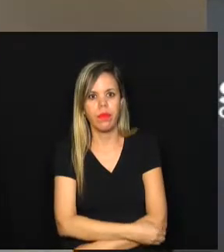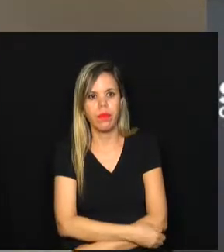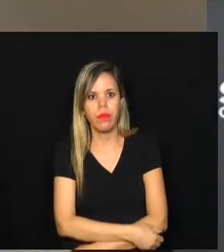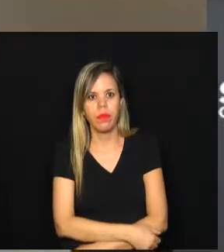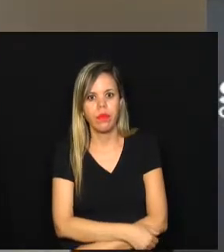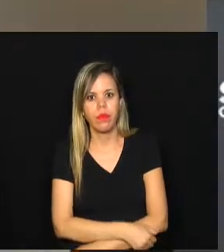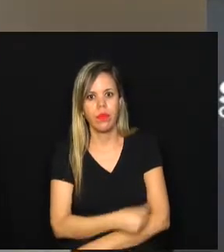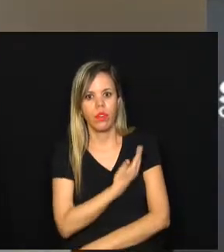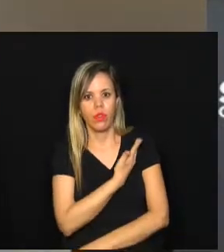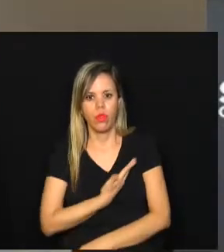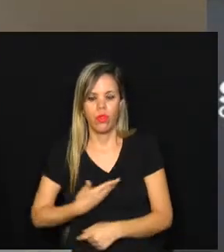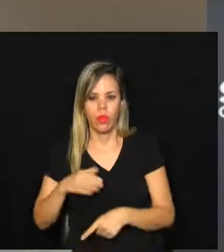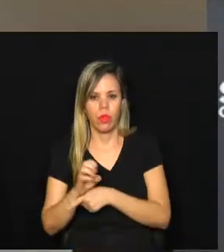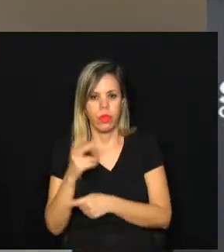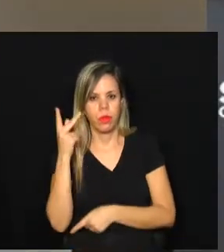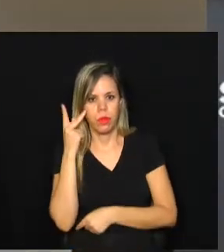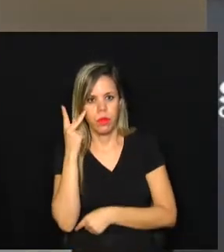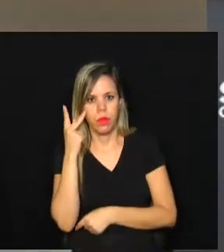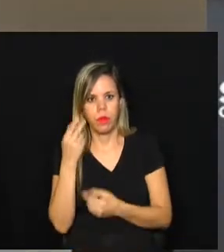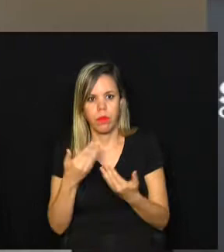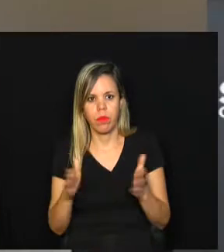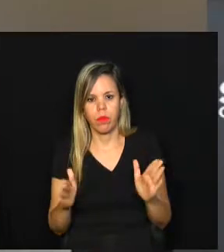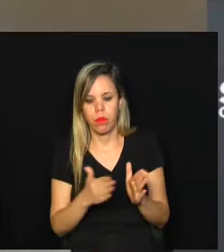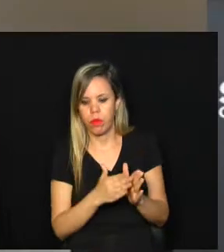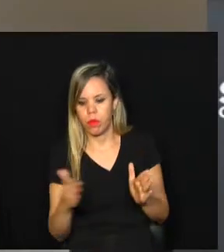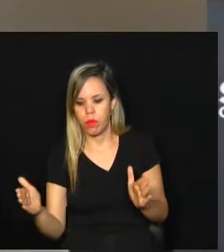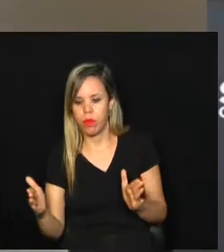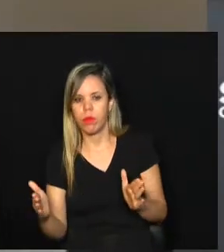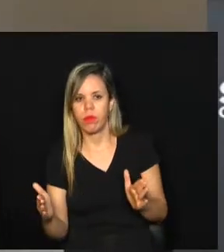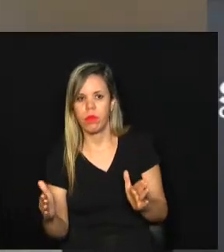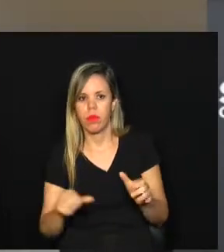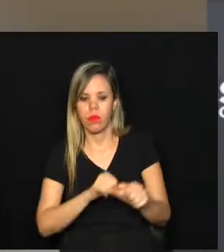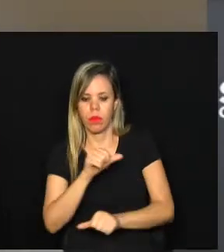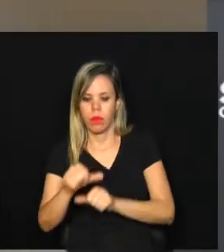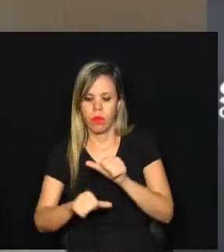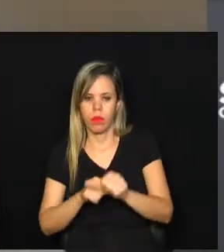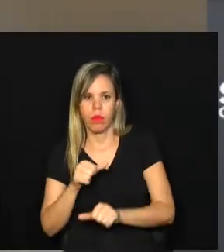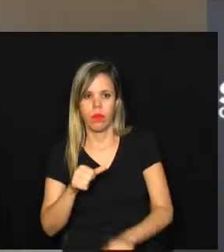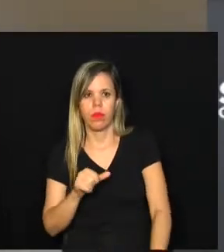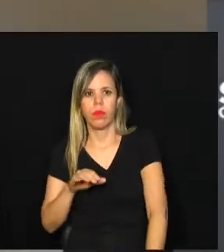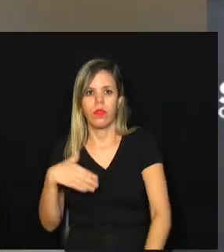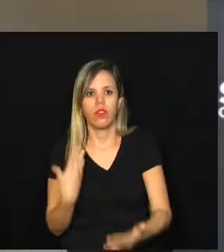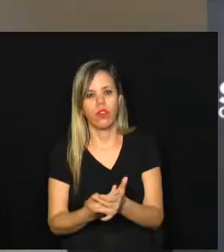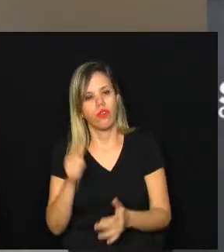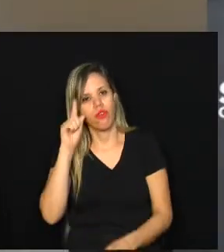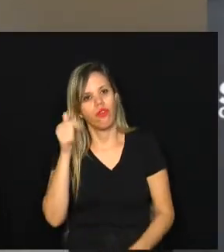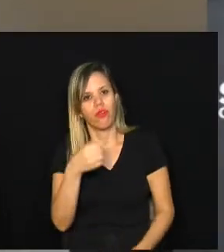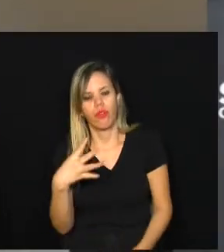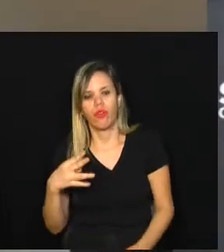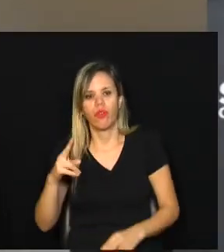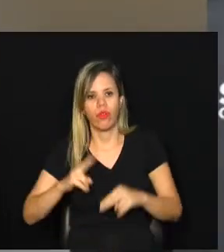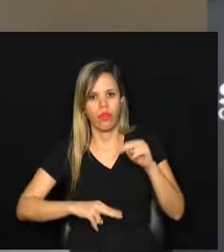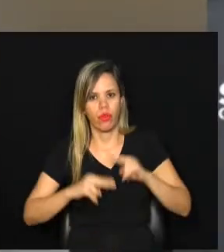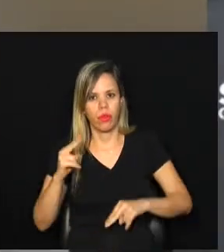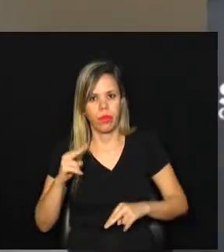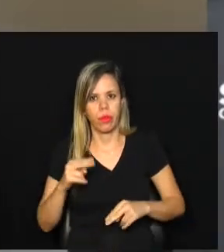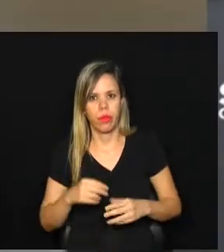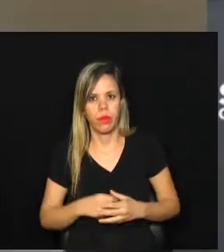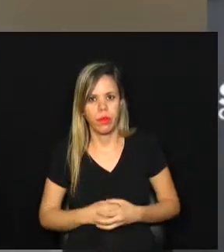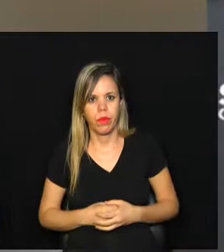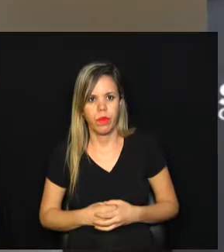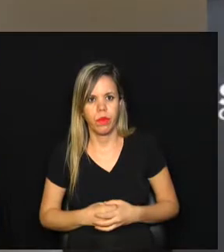O governo do Estado de São Paulo prorroga a fase de transição até o dia 14 de junho,